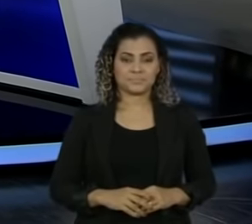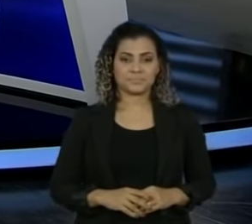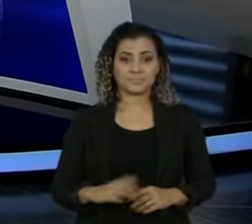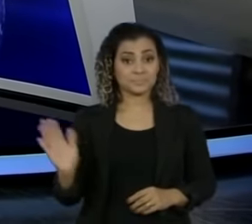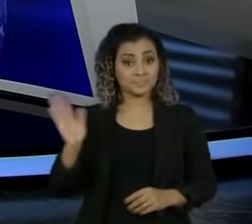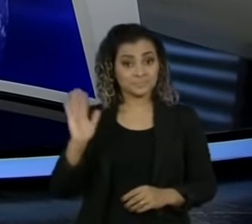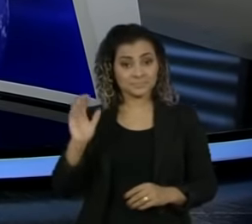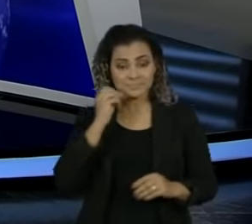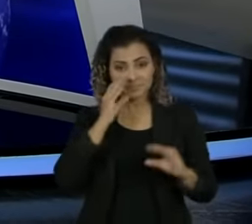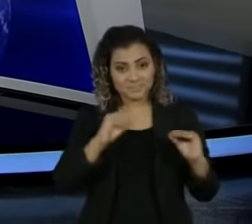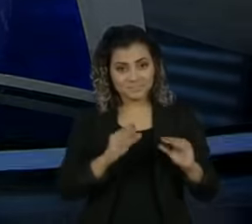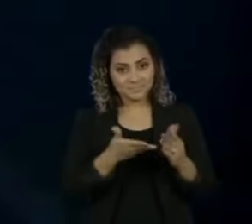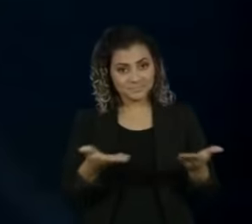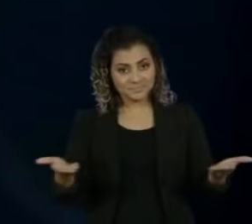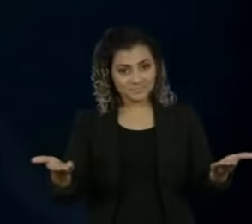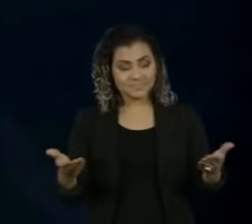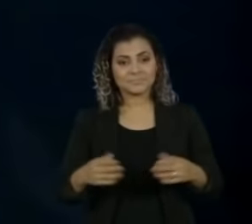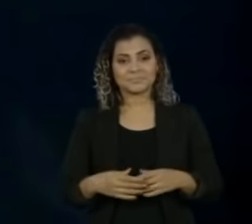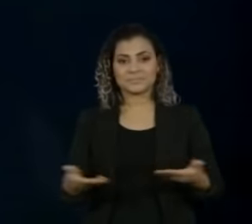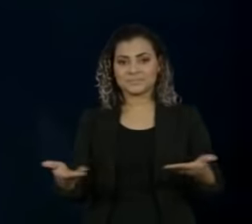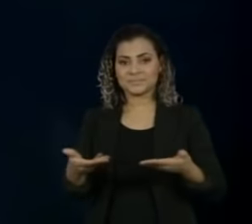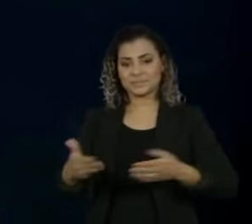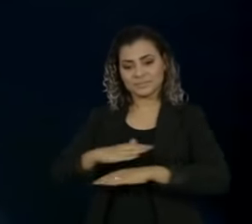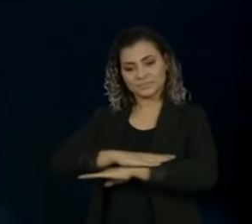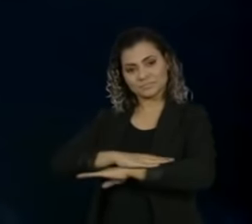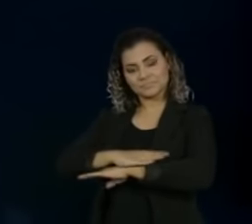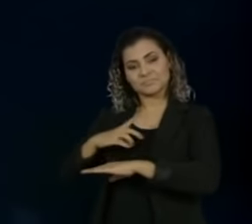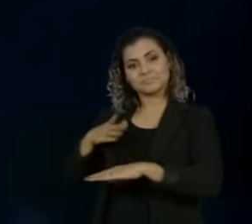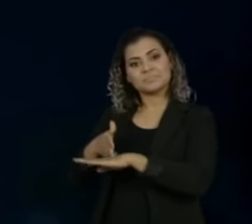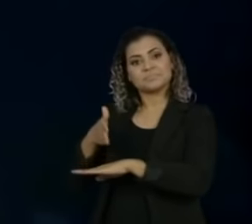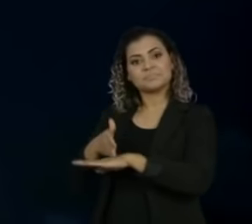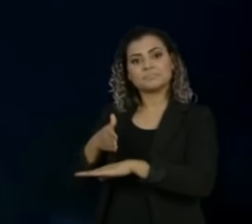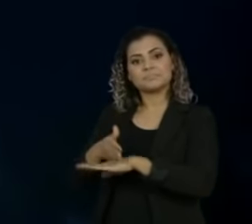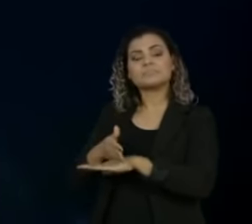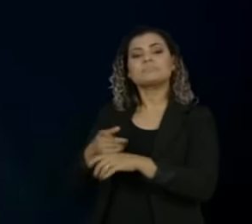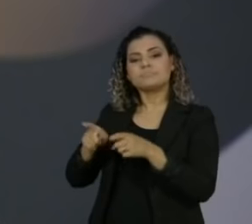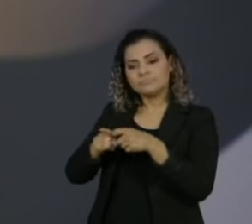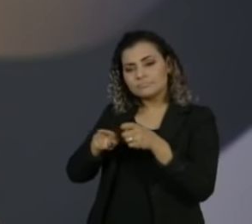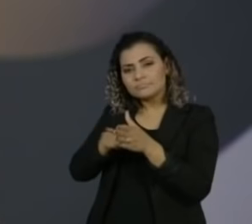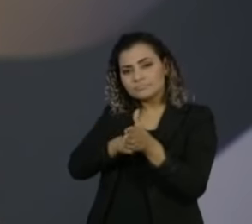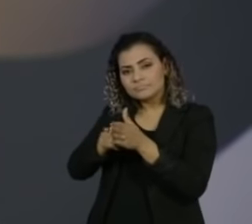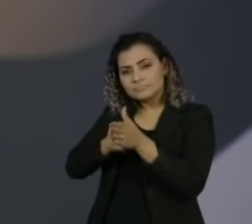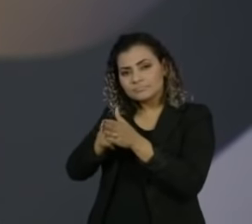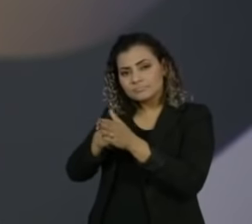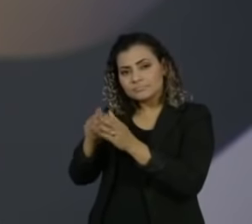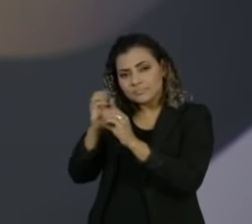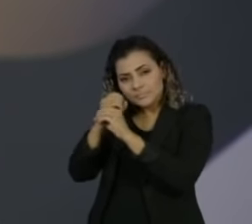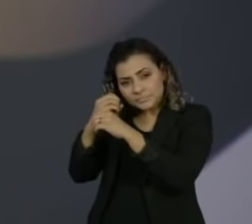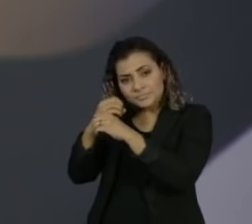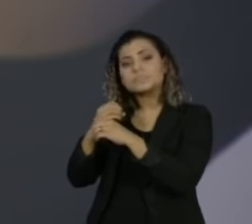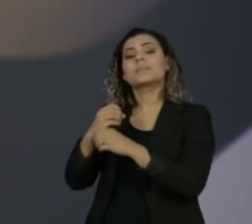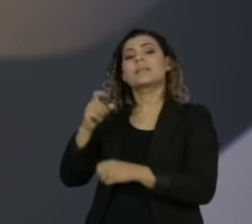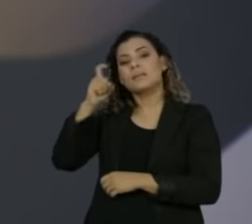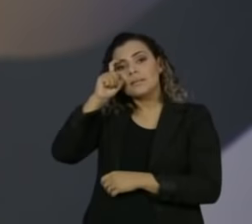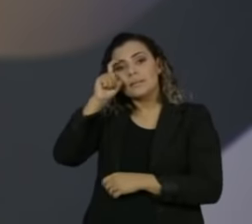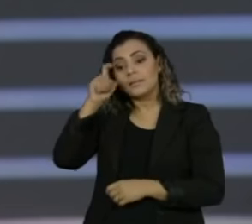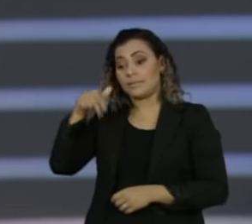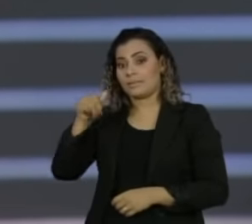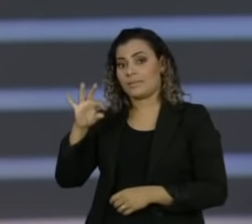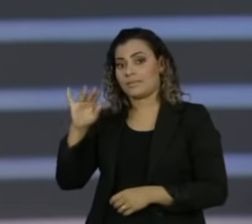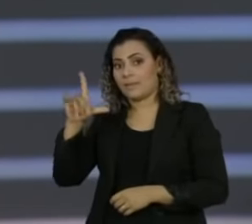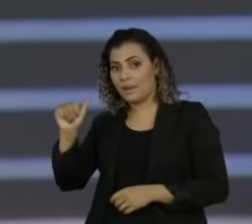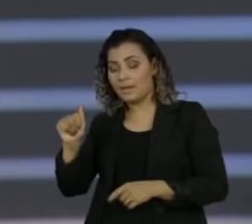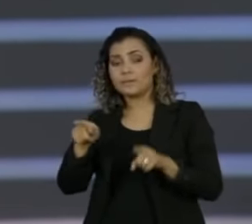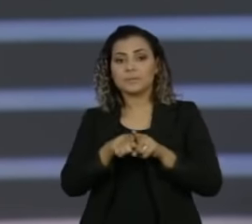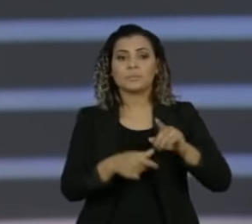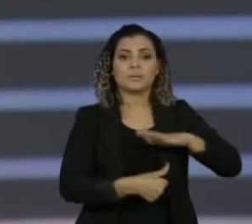Olá, boa noite. E hoje aqui na bancada temos a microbiologista e pesquisadora Natália Pasternak e o reitor